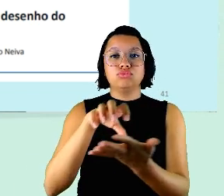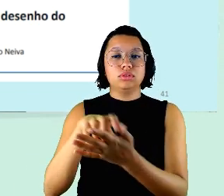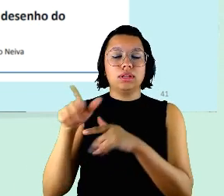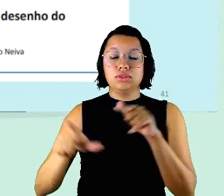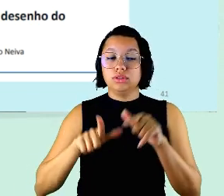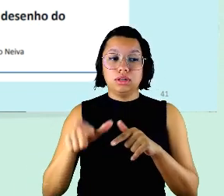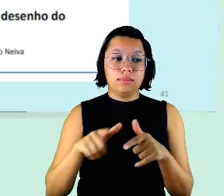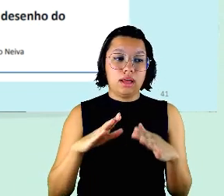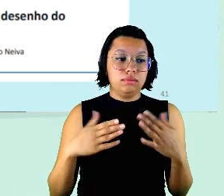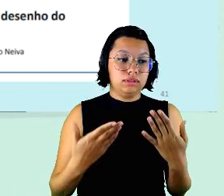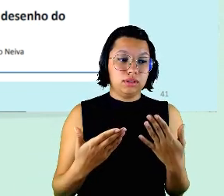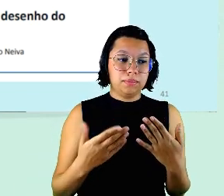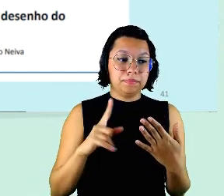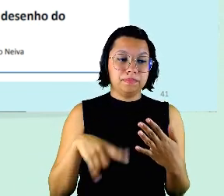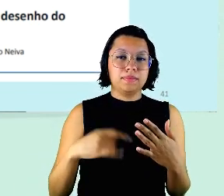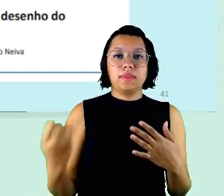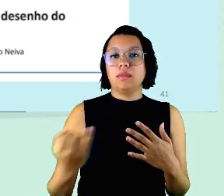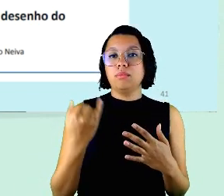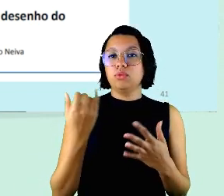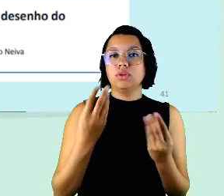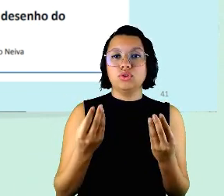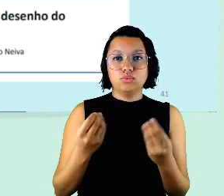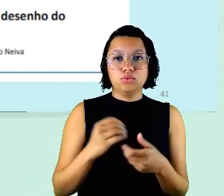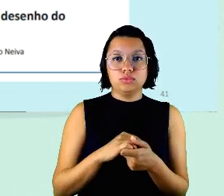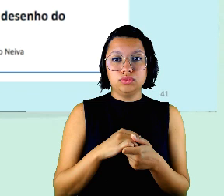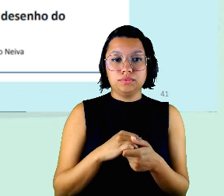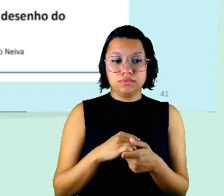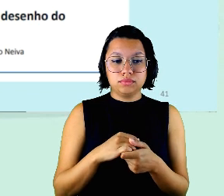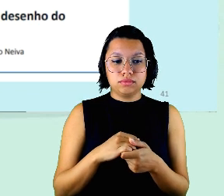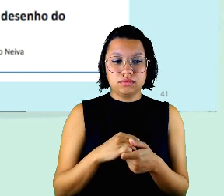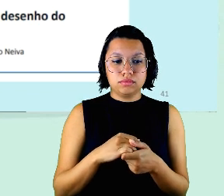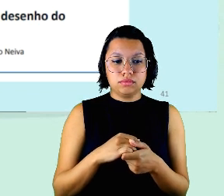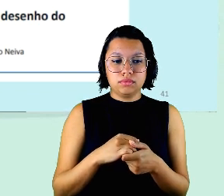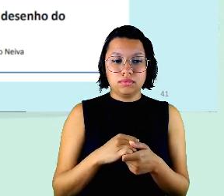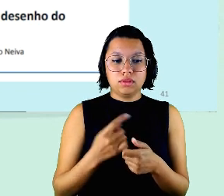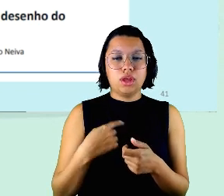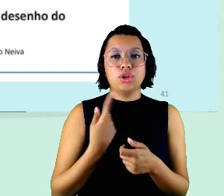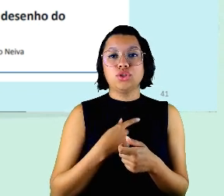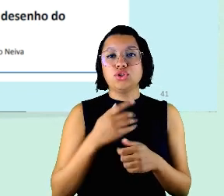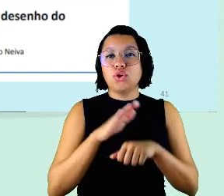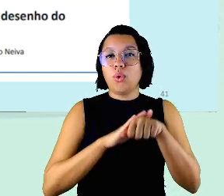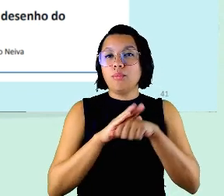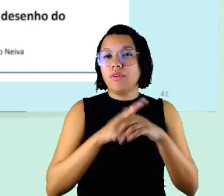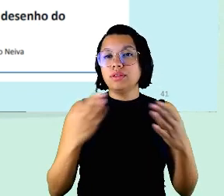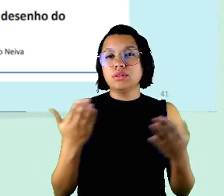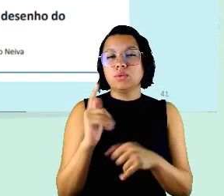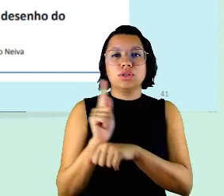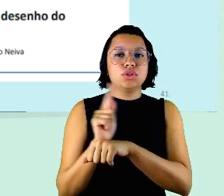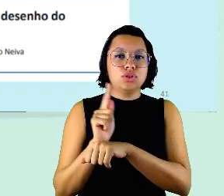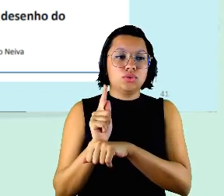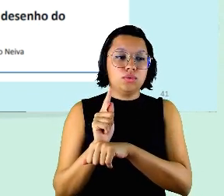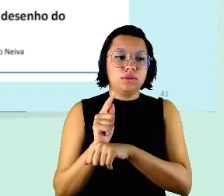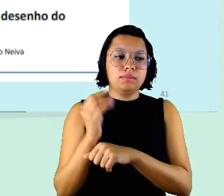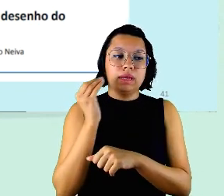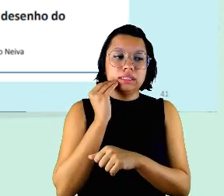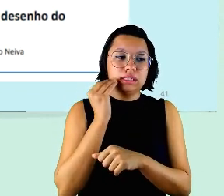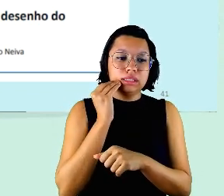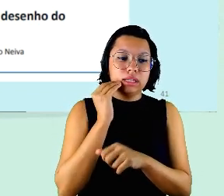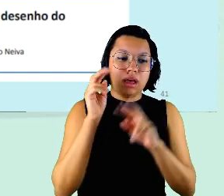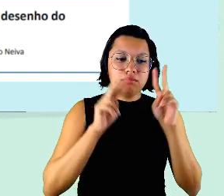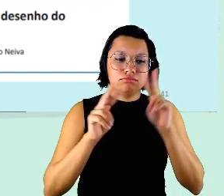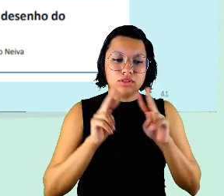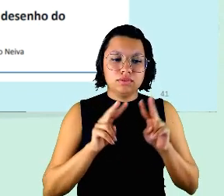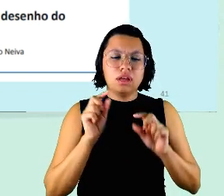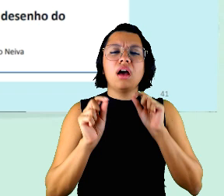então é muito importante que é a gente converse com esses gestores para tentar verificar